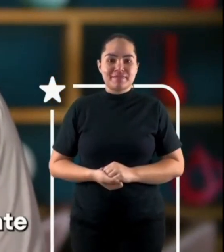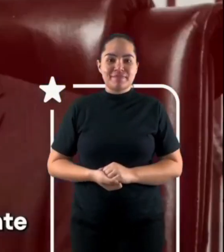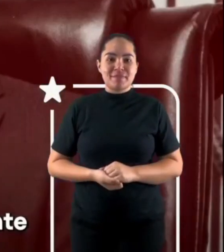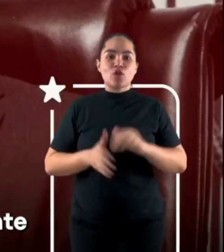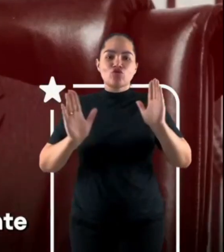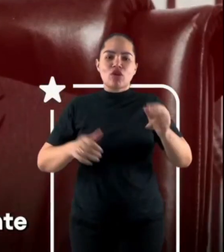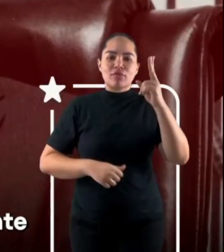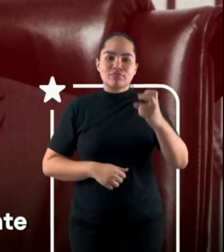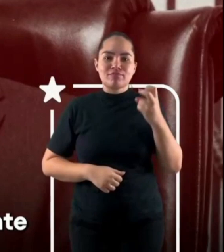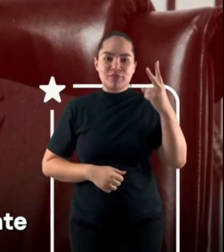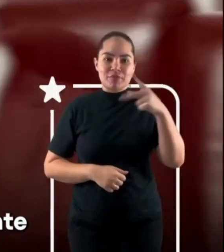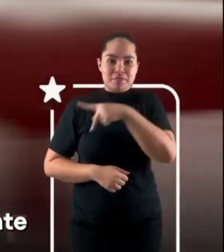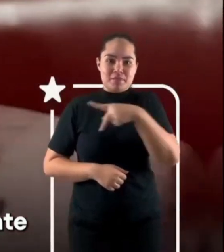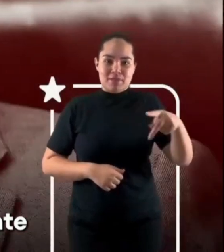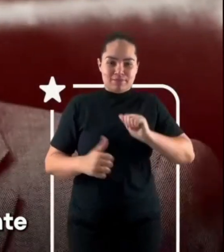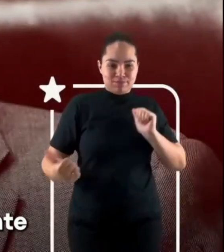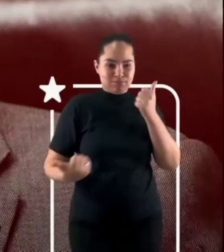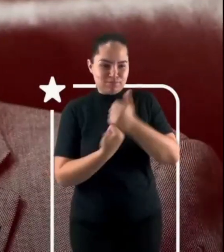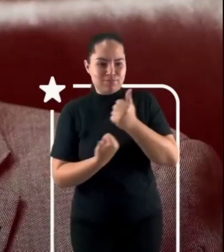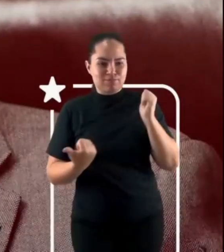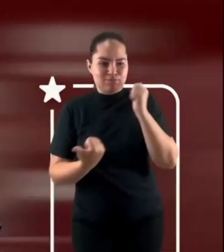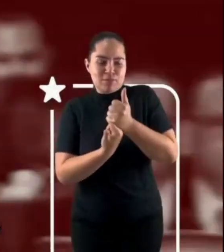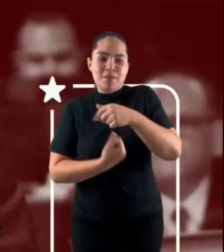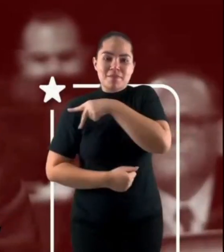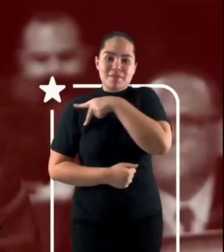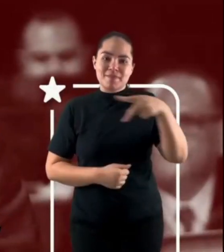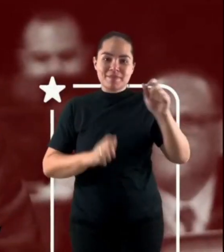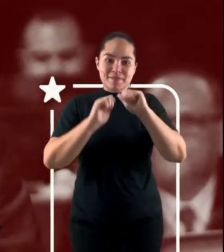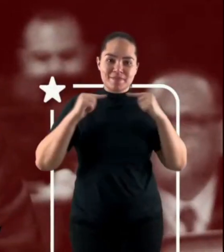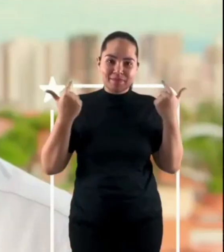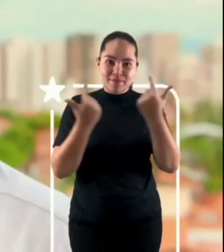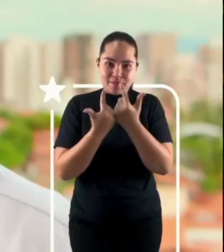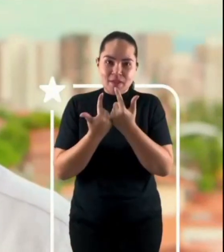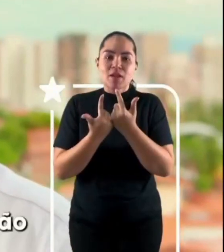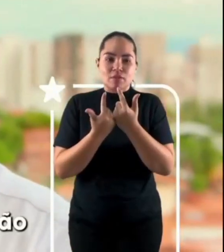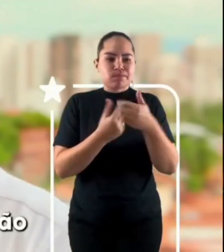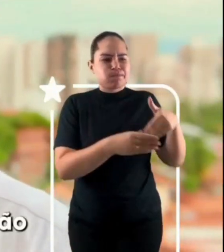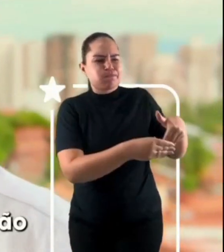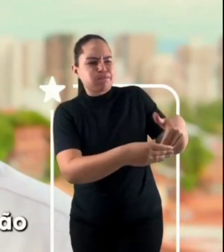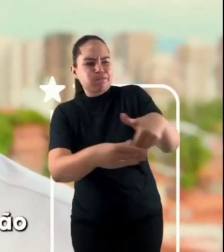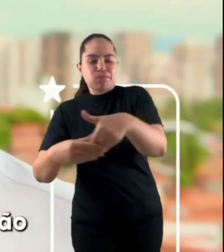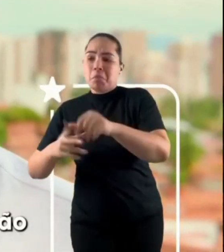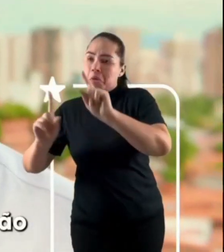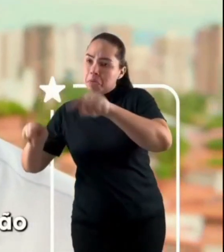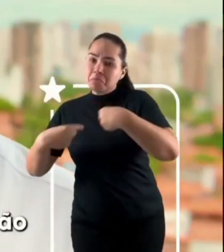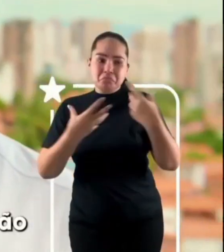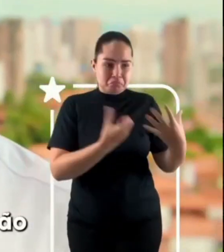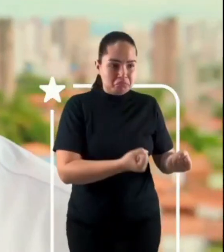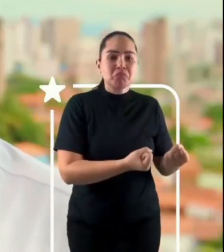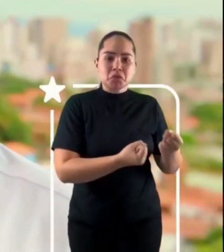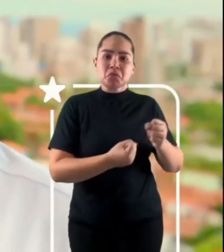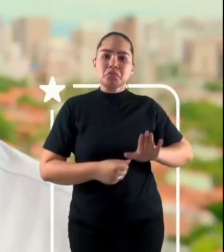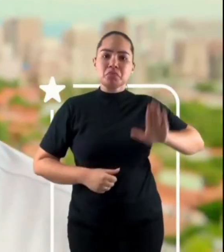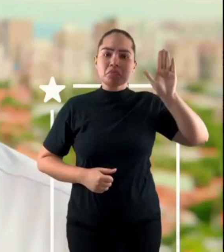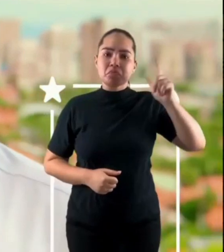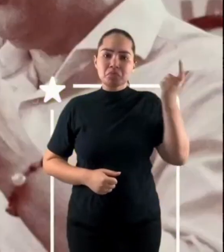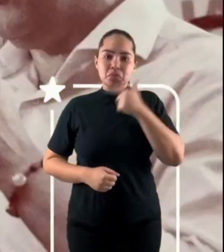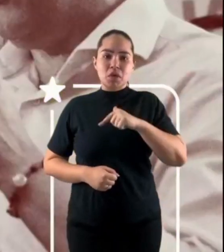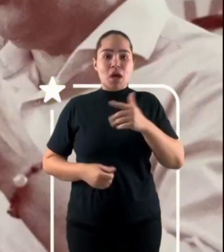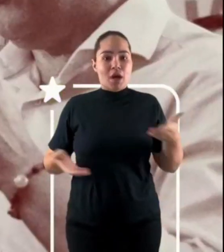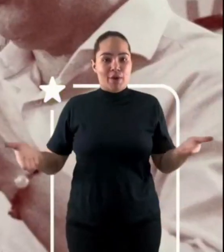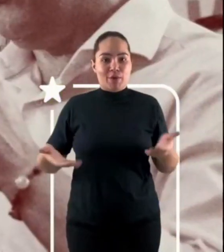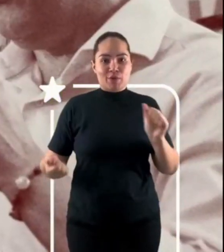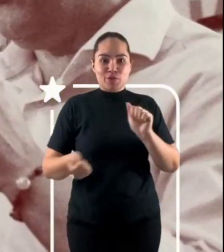no interior. Fui eleito duas vezes presidente da Assembleia Legislativa, com os votos dos parlamentares da oposição e da situação.